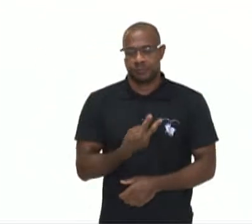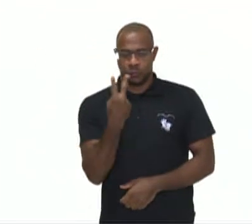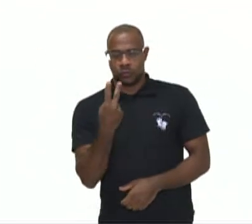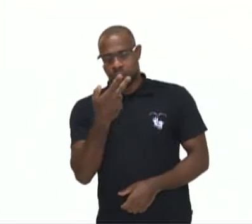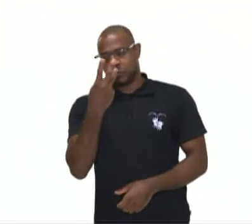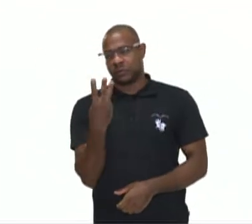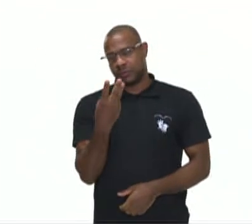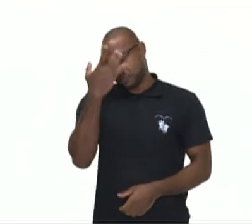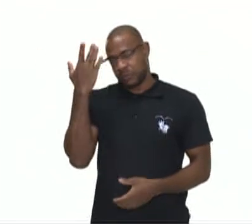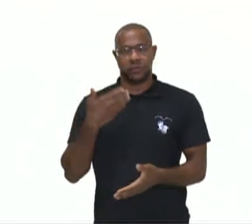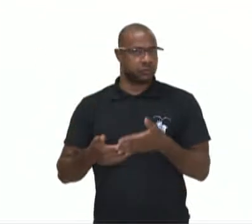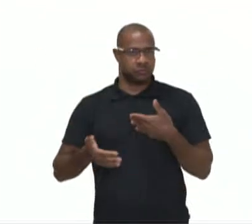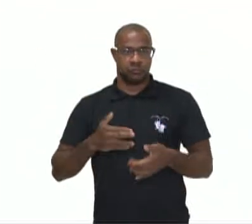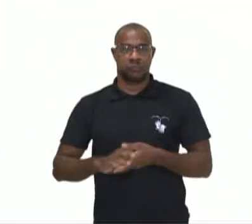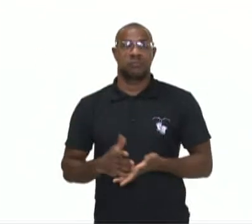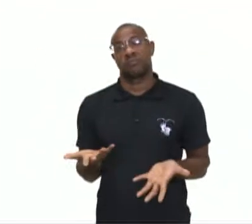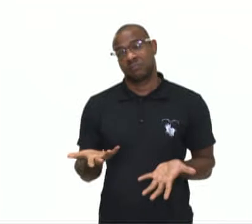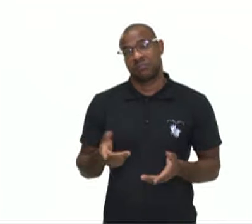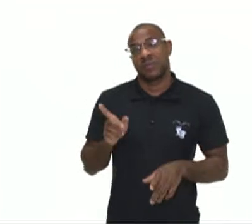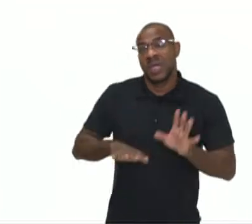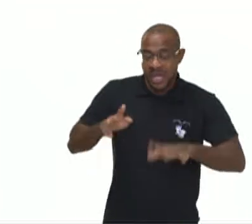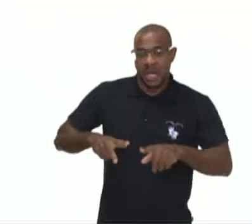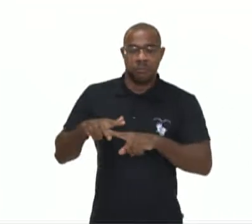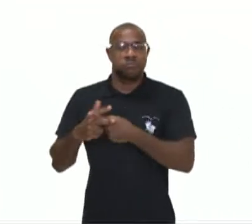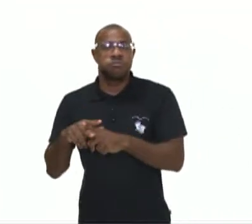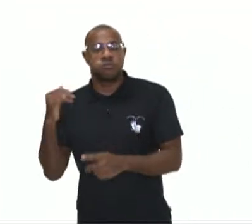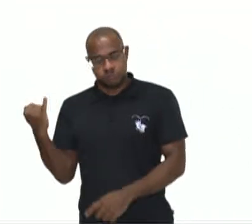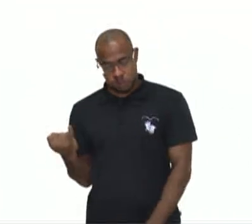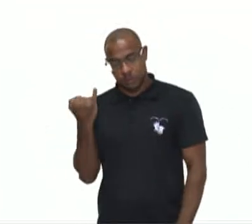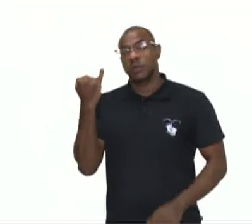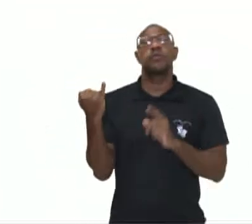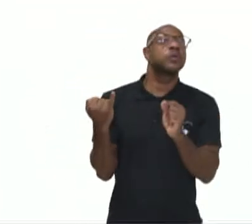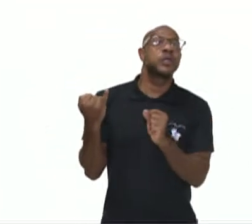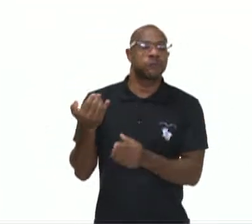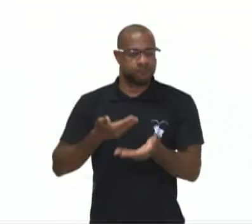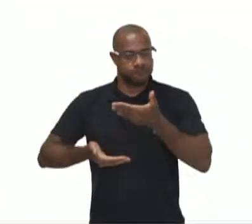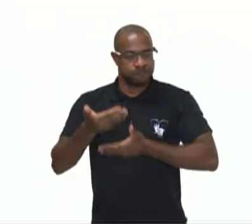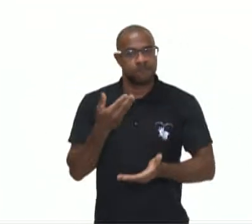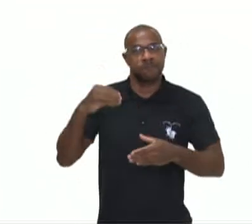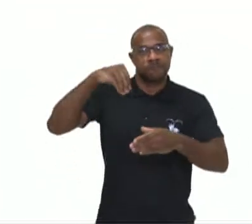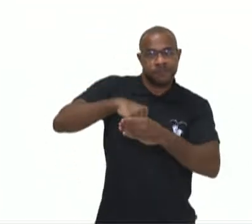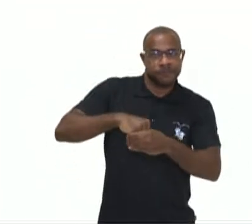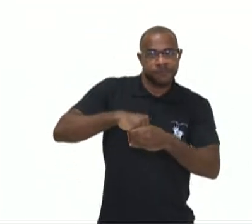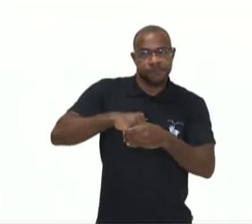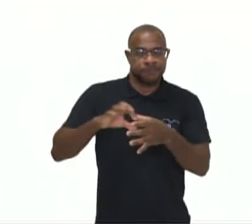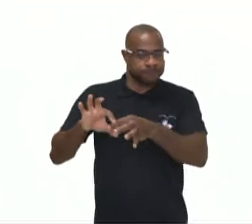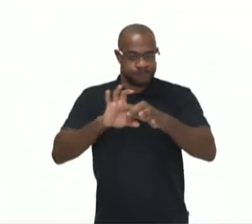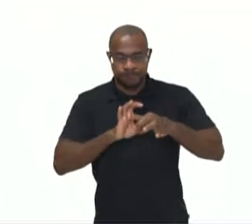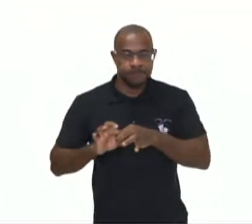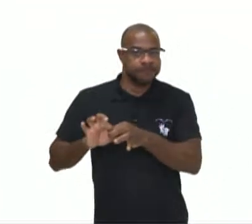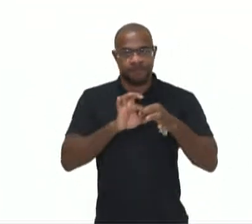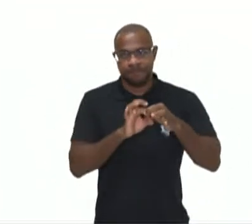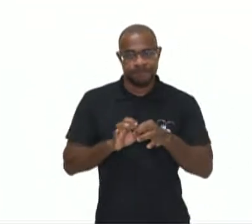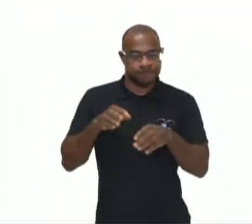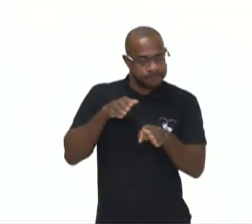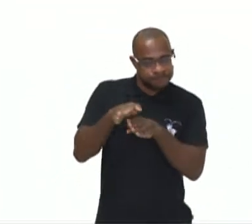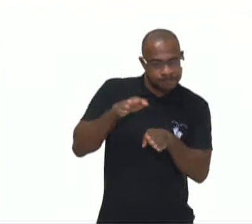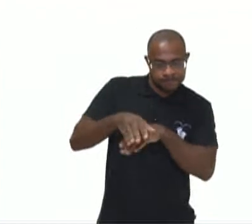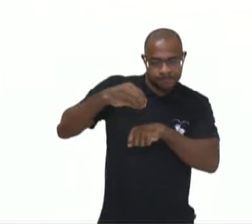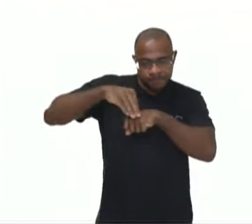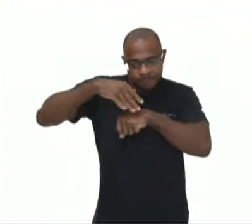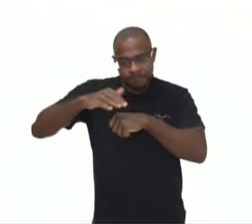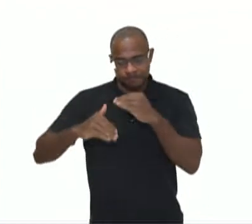mais pessoas. Trata-se de uma ferramenta essencial de integração, interação, instrução e